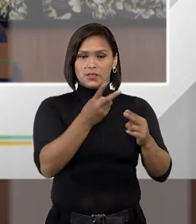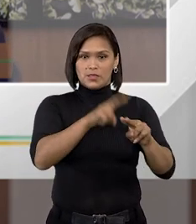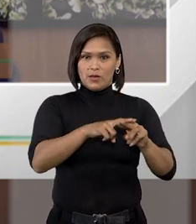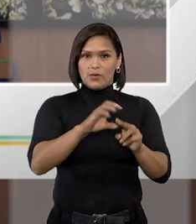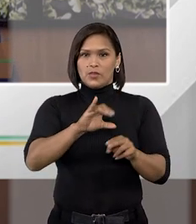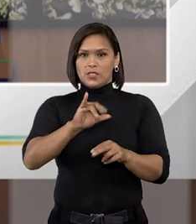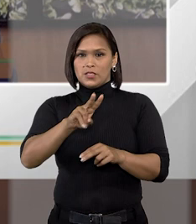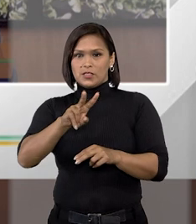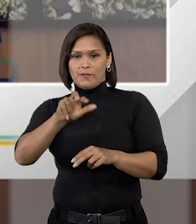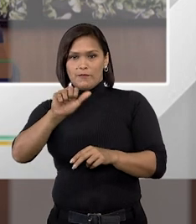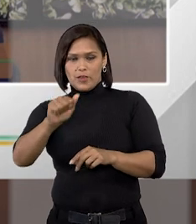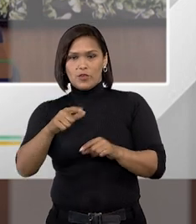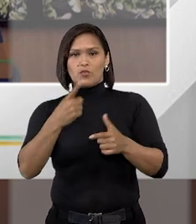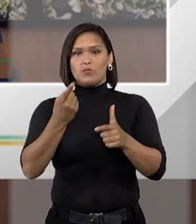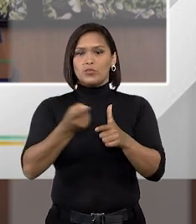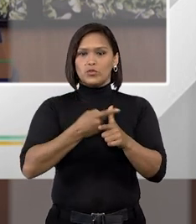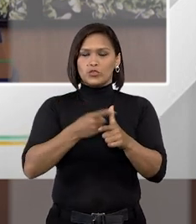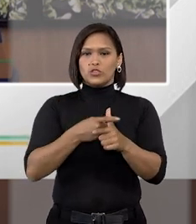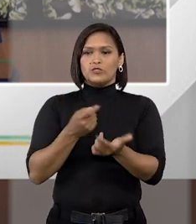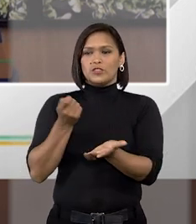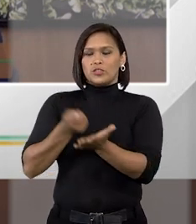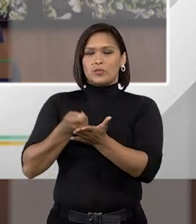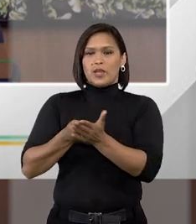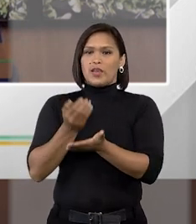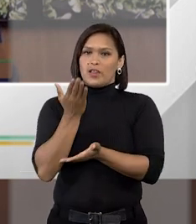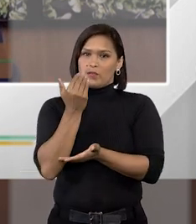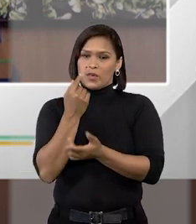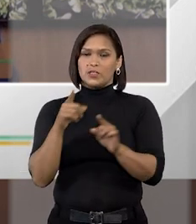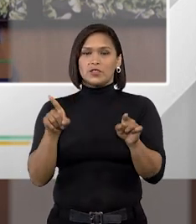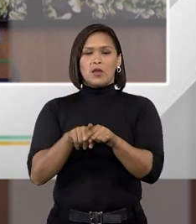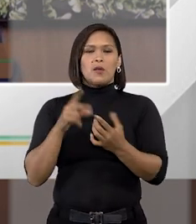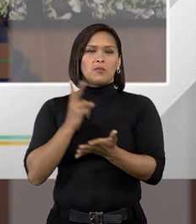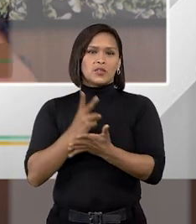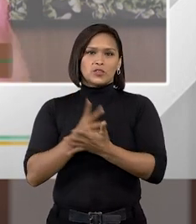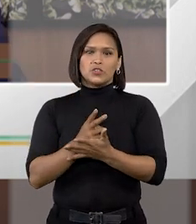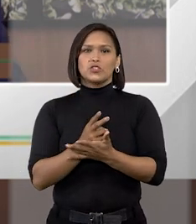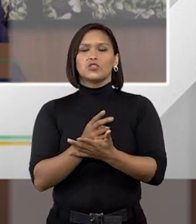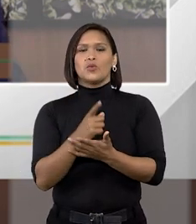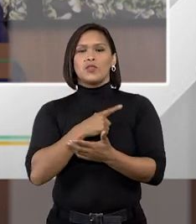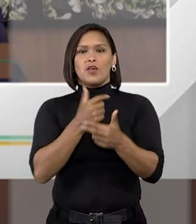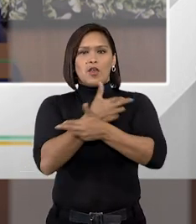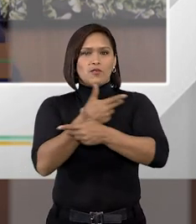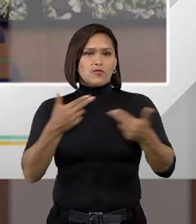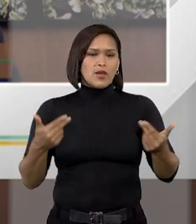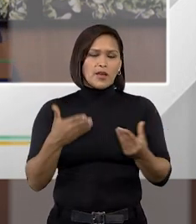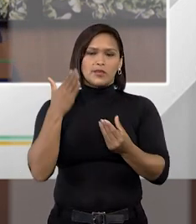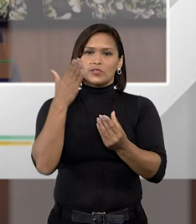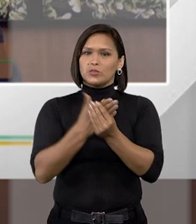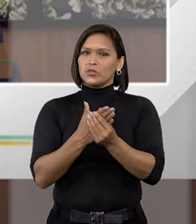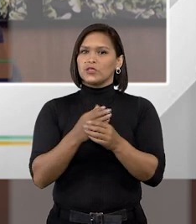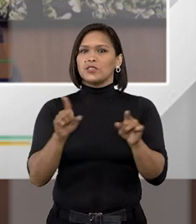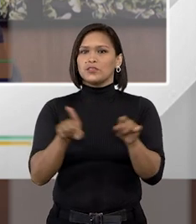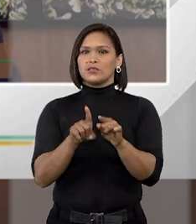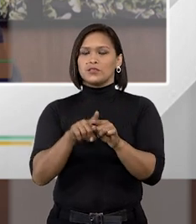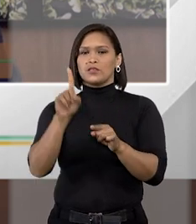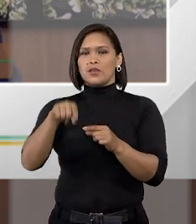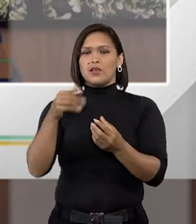essa prisão por dívida de pensão alimentícia mas continua tendo muito casos de